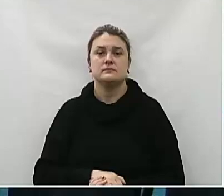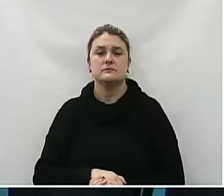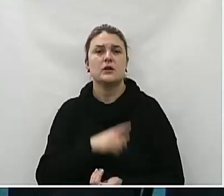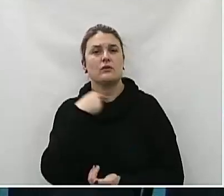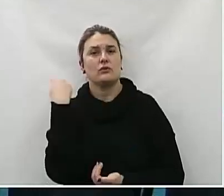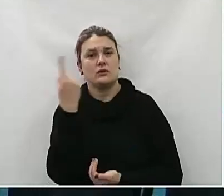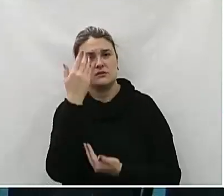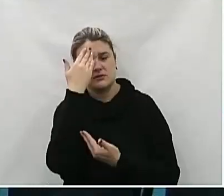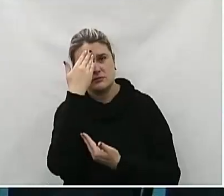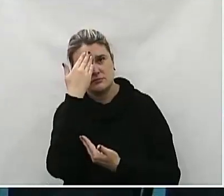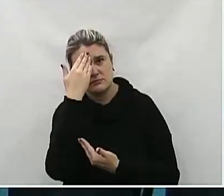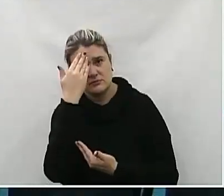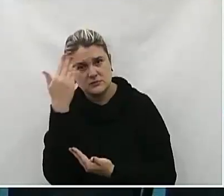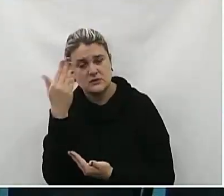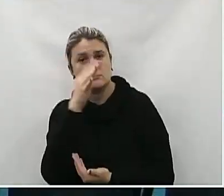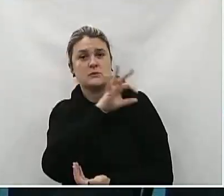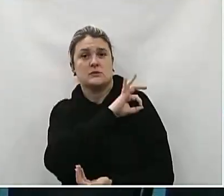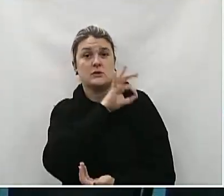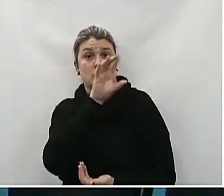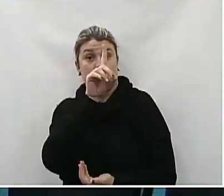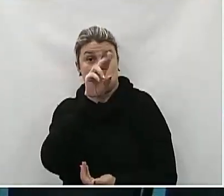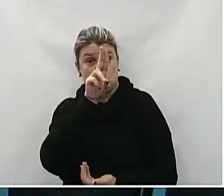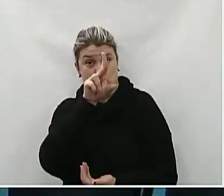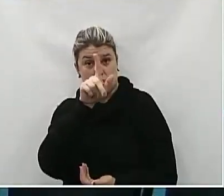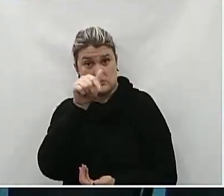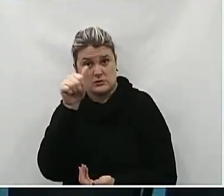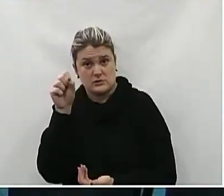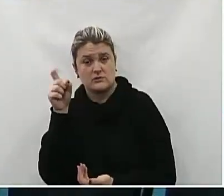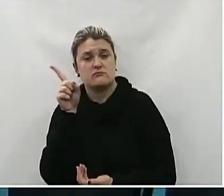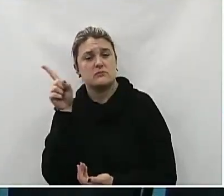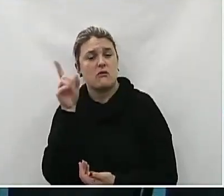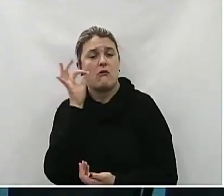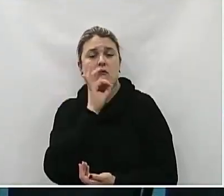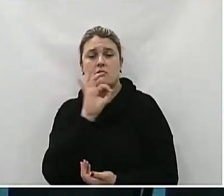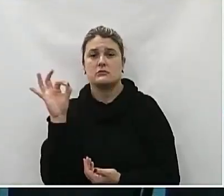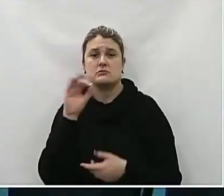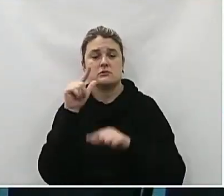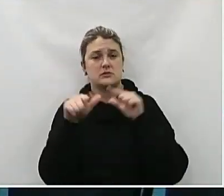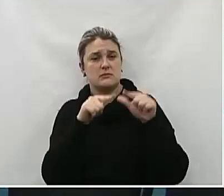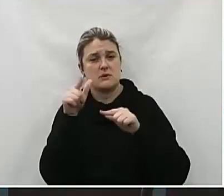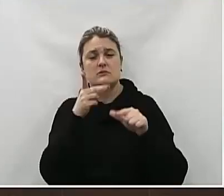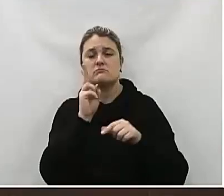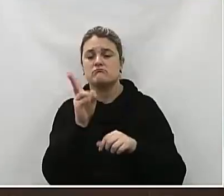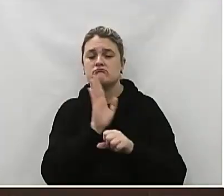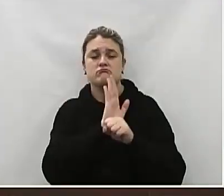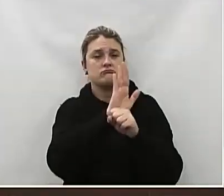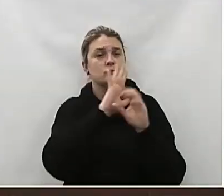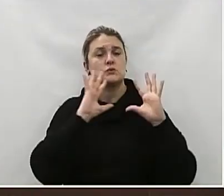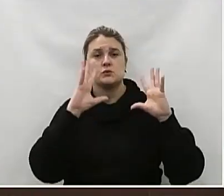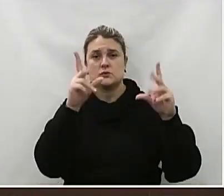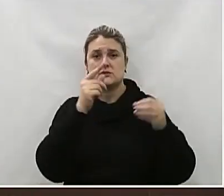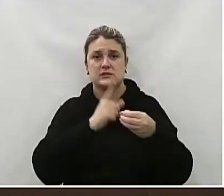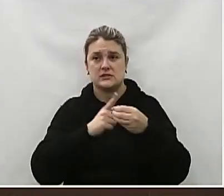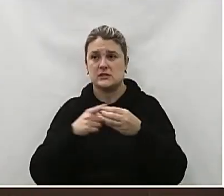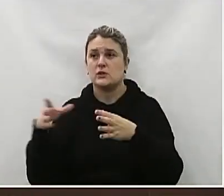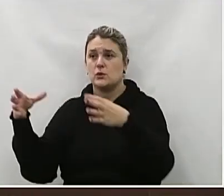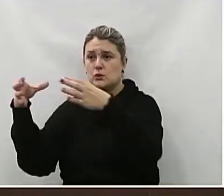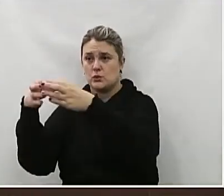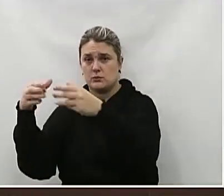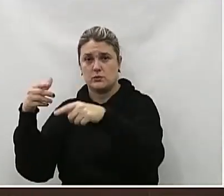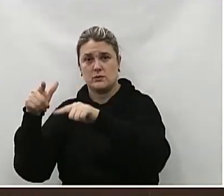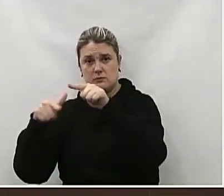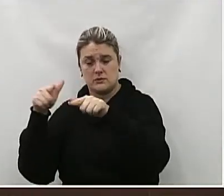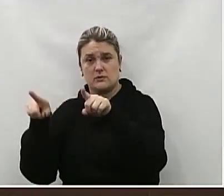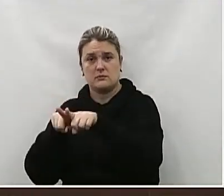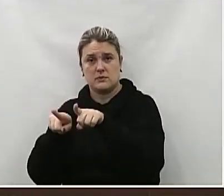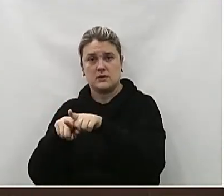Agradecemos Doutor Douglas Até por todo o trabalho Prestado em toda a cidade Toda a sua equipe Também E